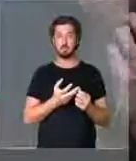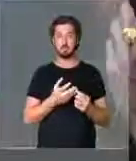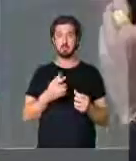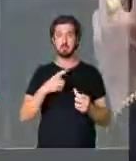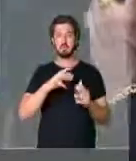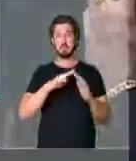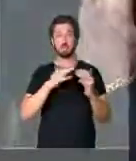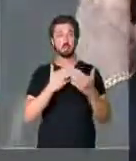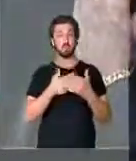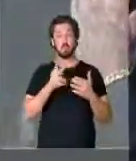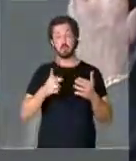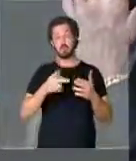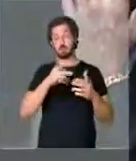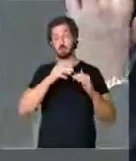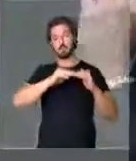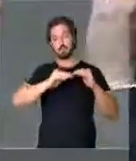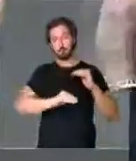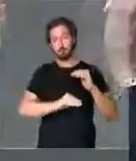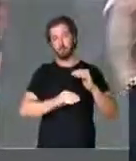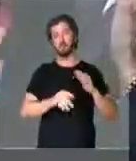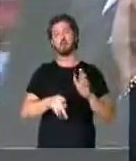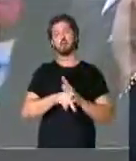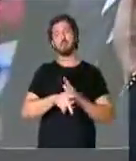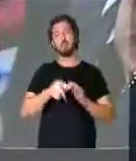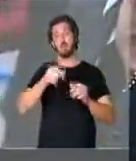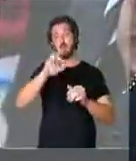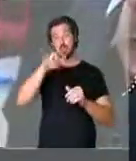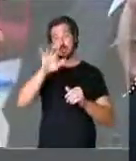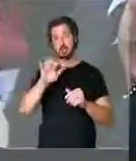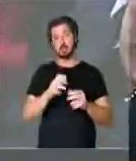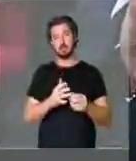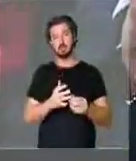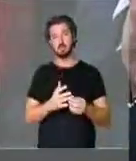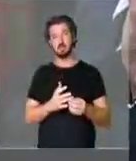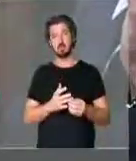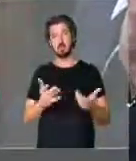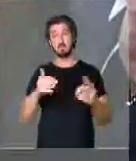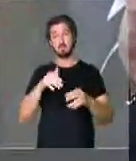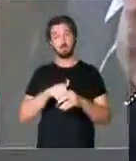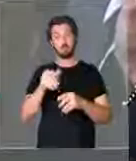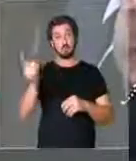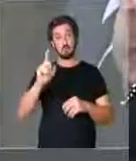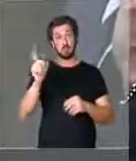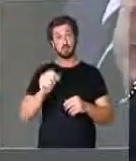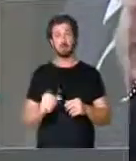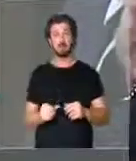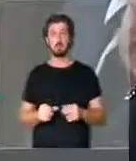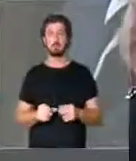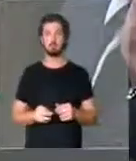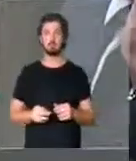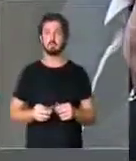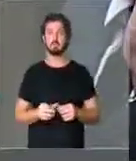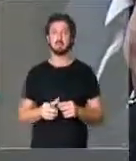escolas sempre inferiores do próprio crime. Daí o nosso voto não. Agora,